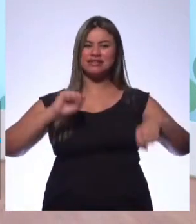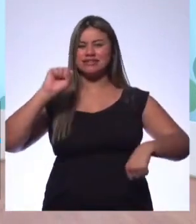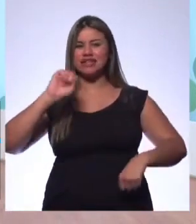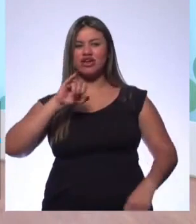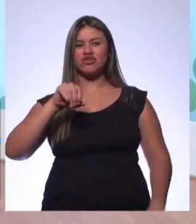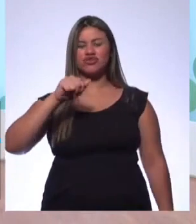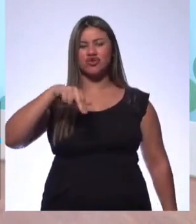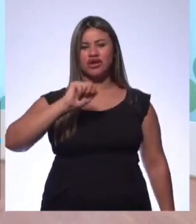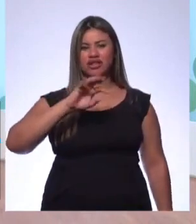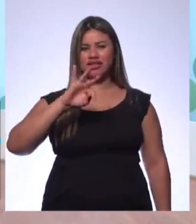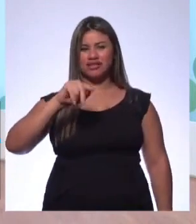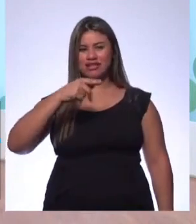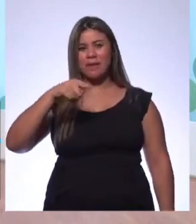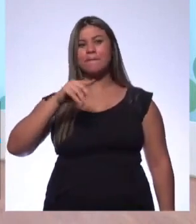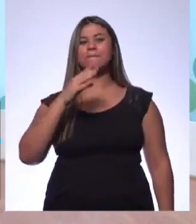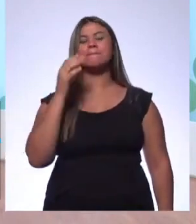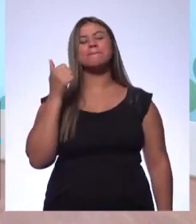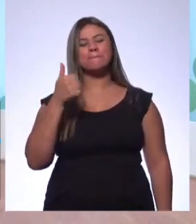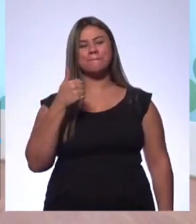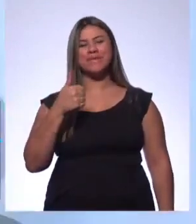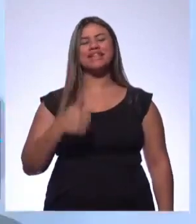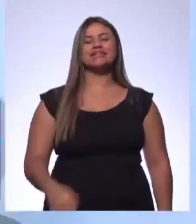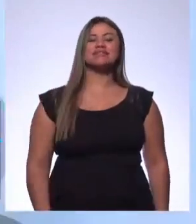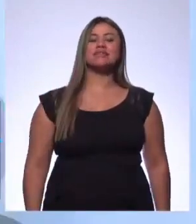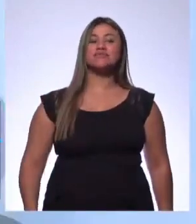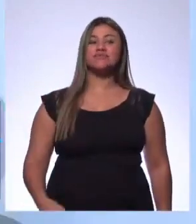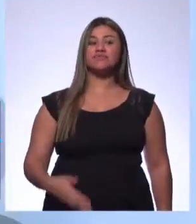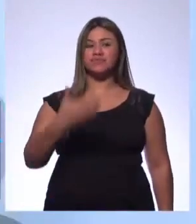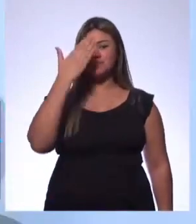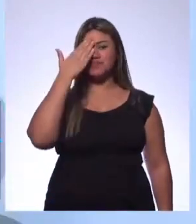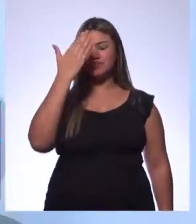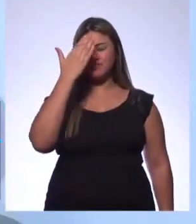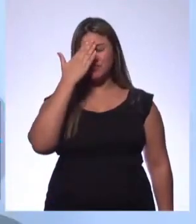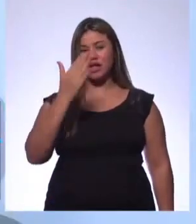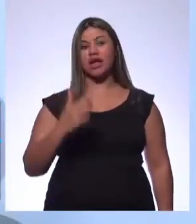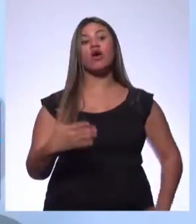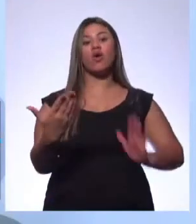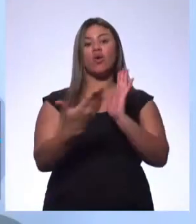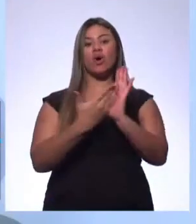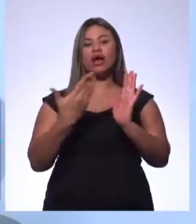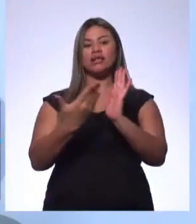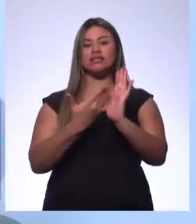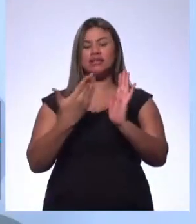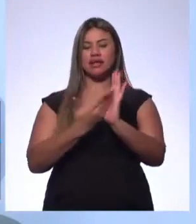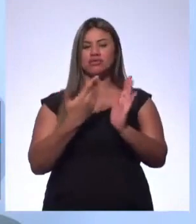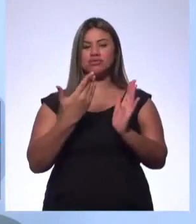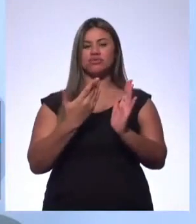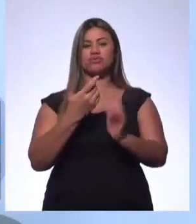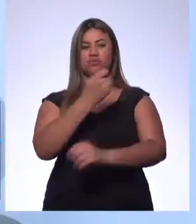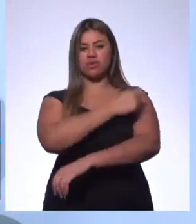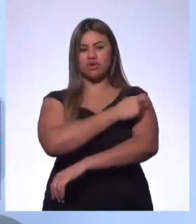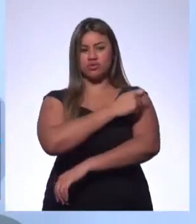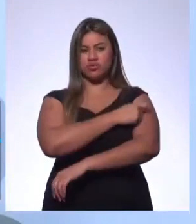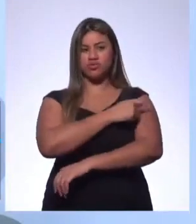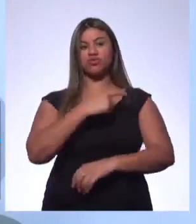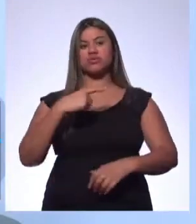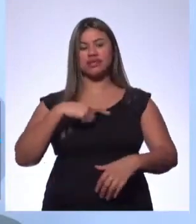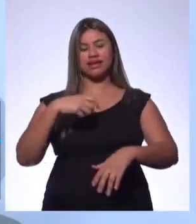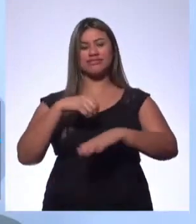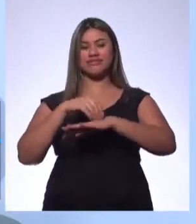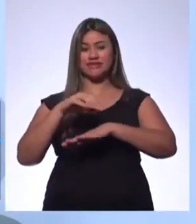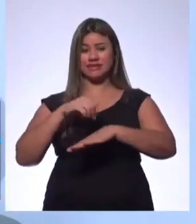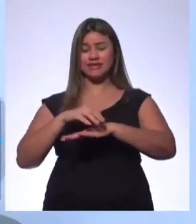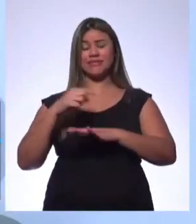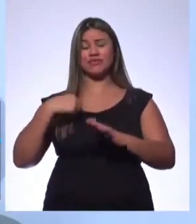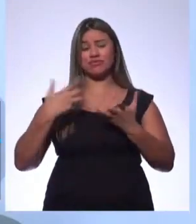Jonathan. Beleza. Obrigado, gente. Gente, no caderno do aluno, vocês terão lá as orientações. Eu iria ler, mas não vai dar